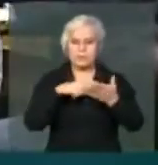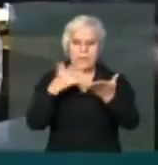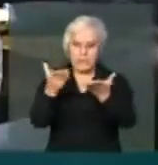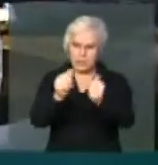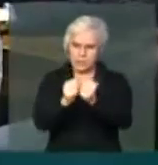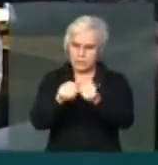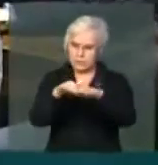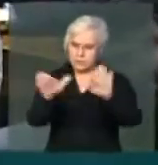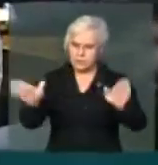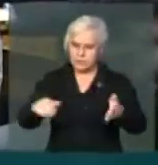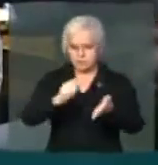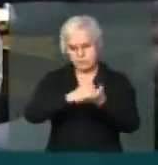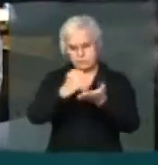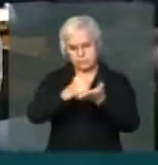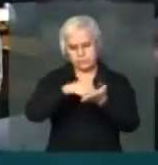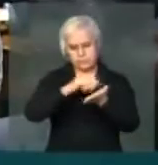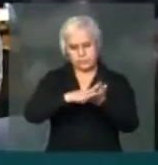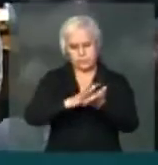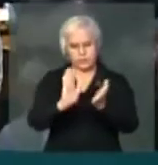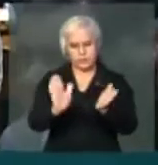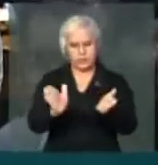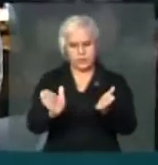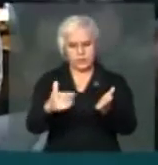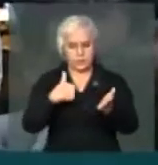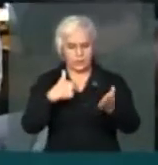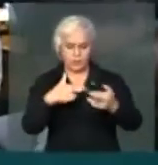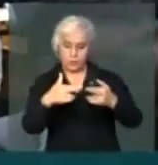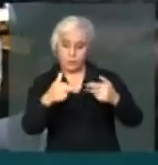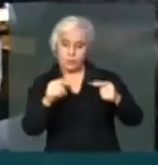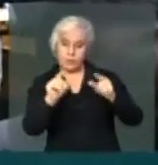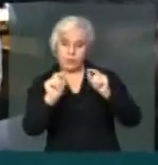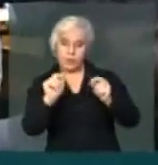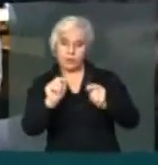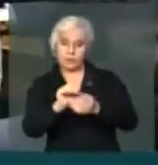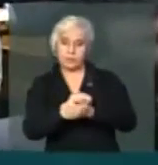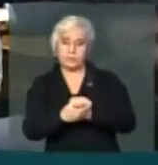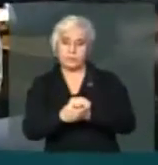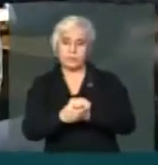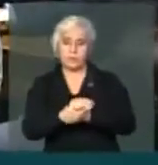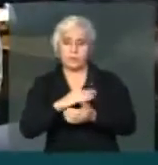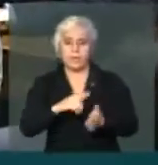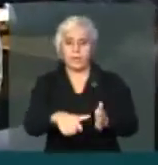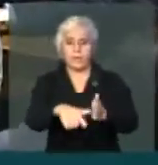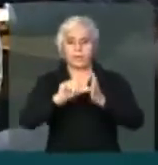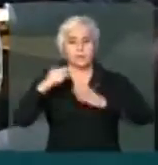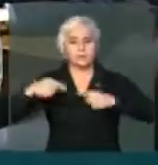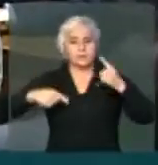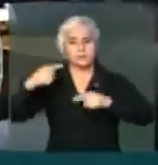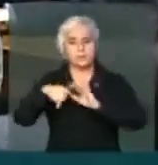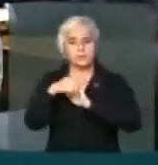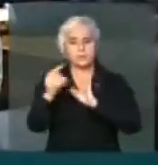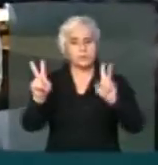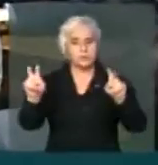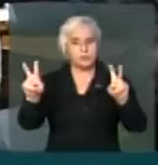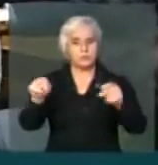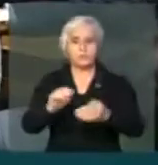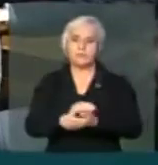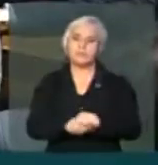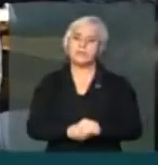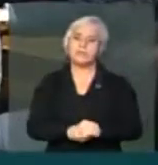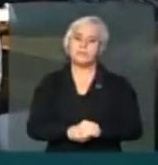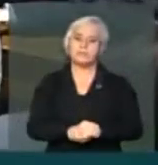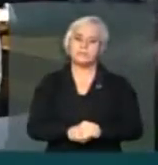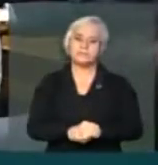sobre a mesa devidamente protocolado e o meu requerimento, ele precede a discussão dessa matéria que V. Exª está